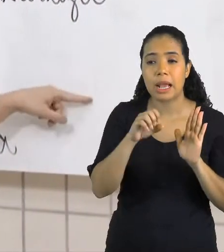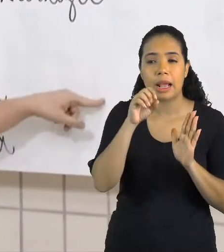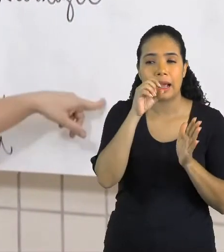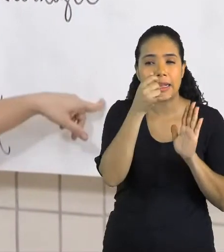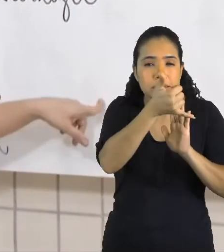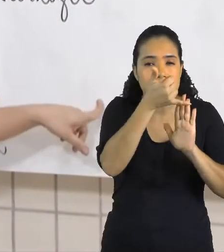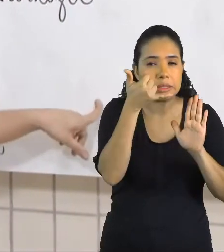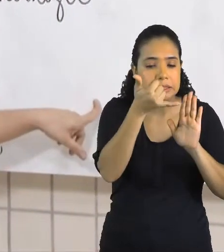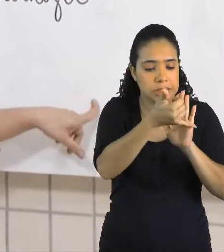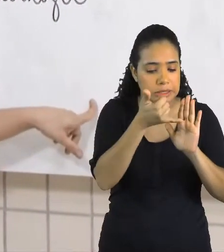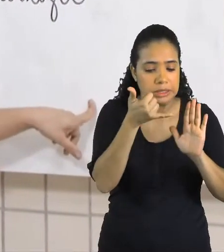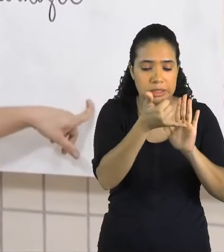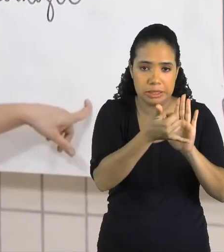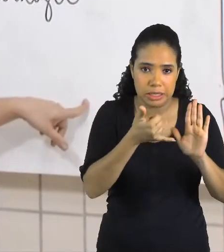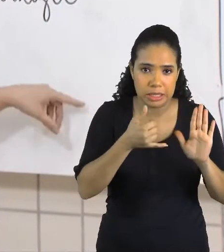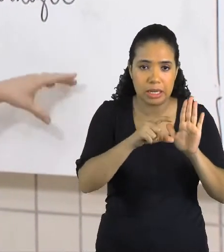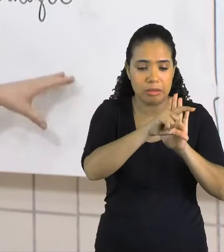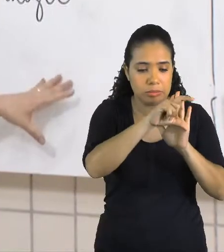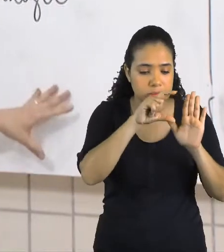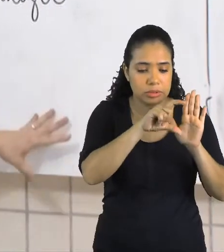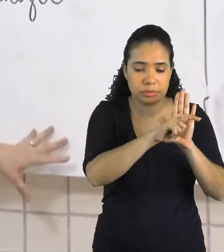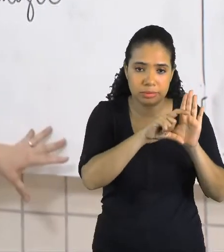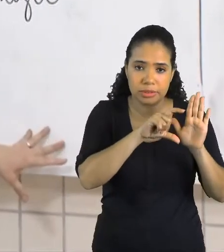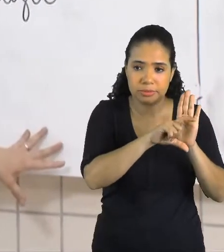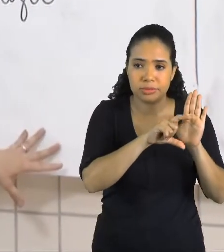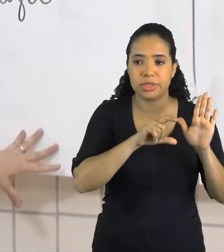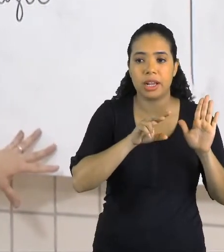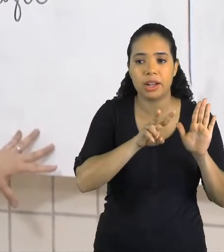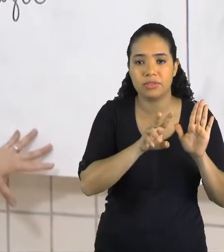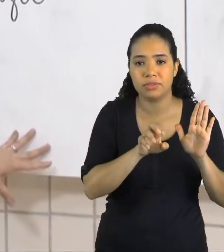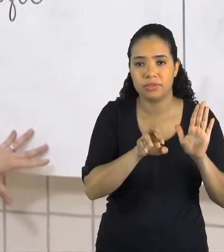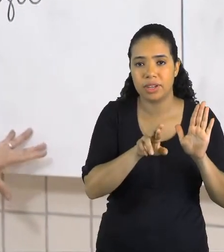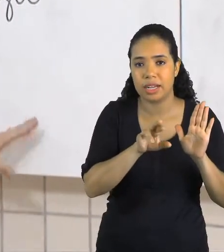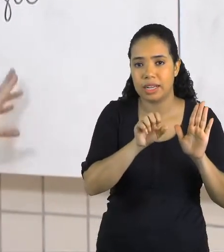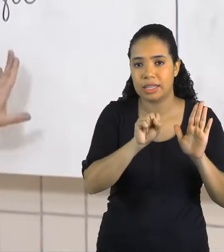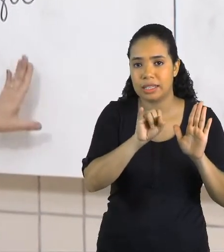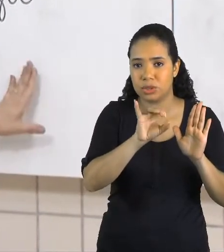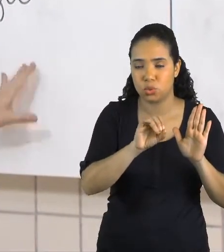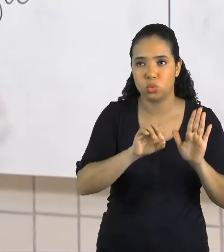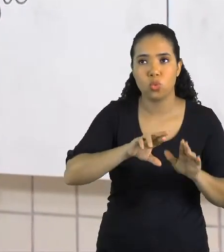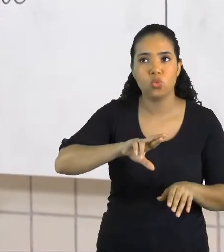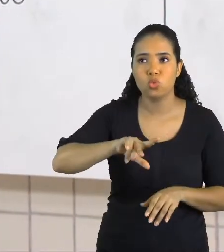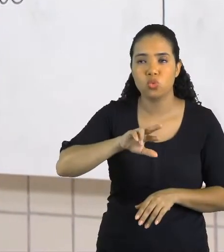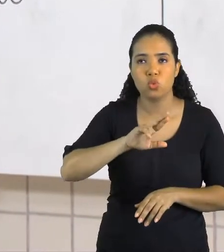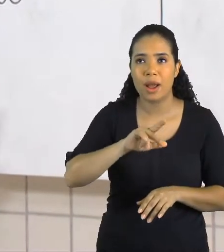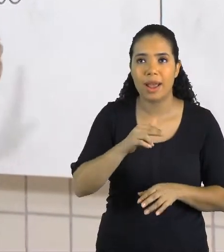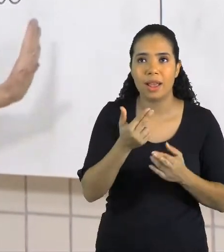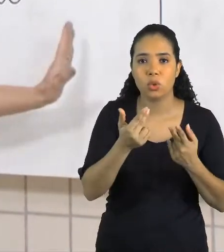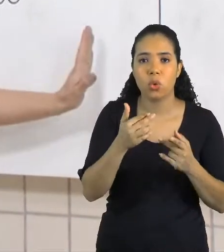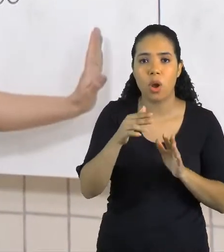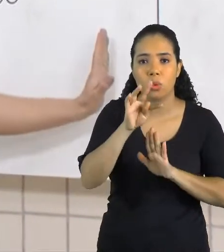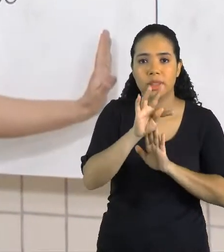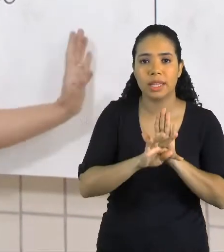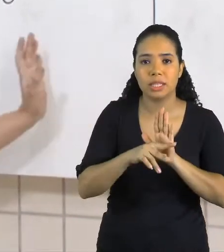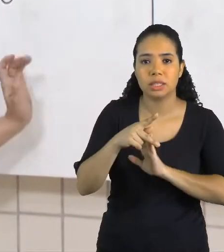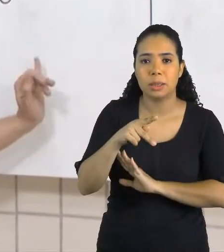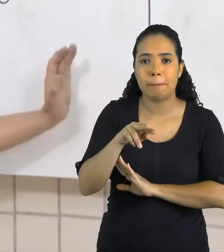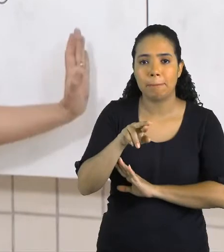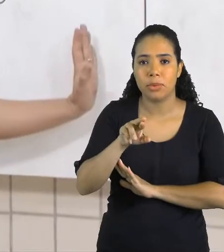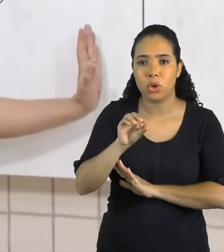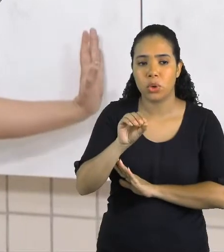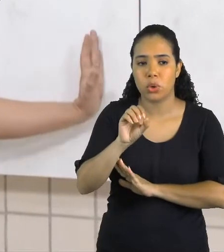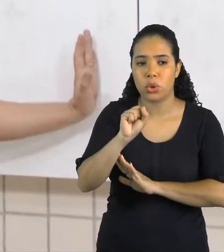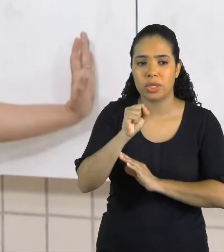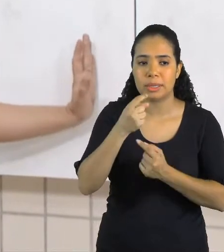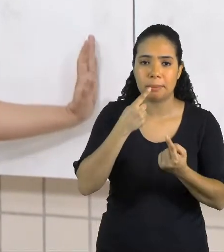linha eu vou escrever um verso. Não vou escrever igual eu escrevo um texto em prosa, que eu faço parágrafo, que eu escrevo